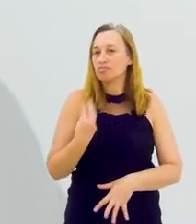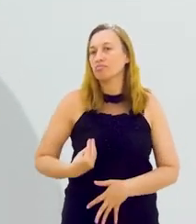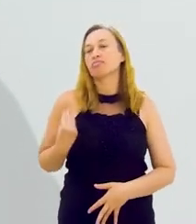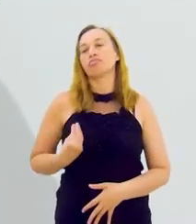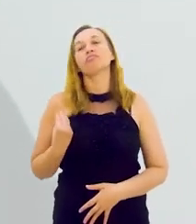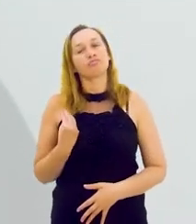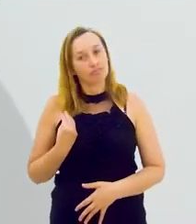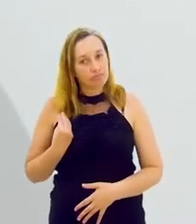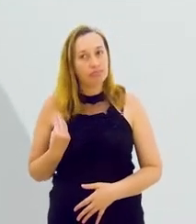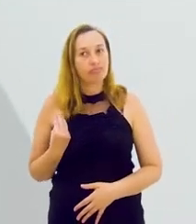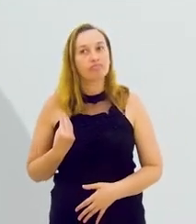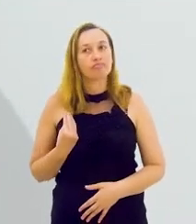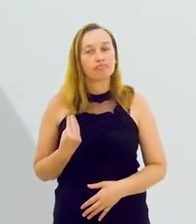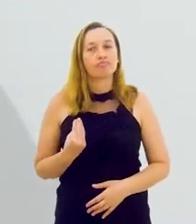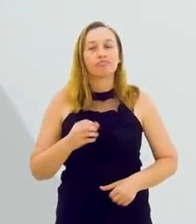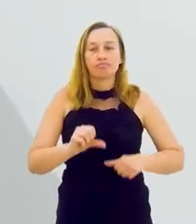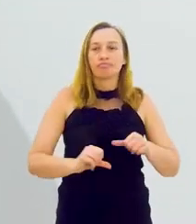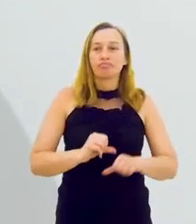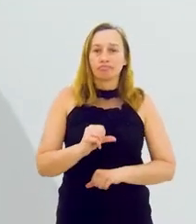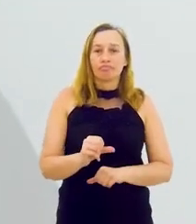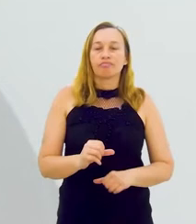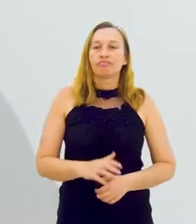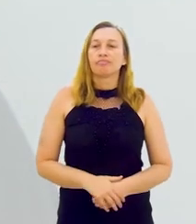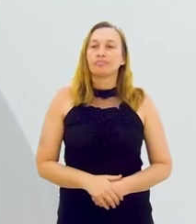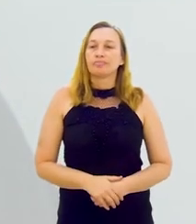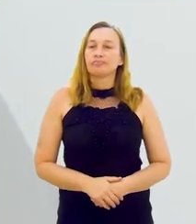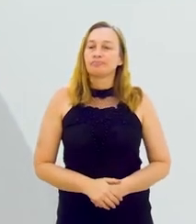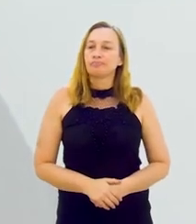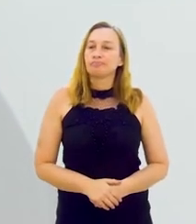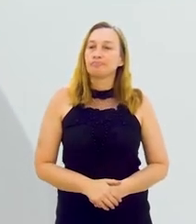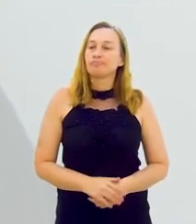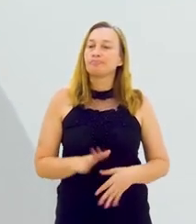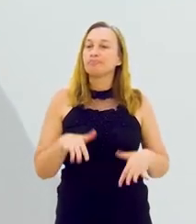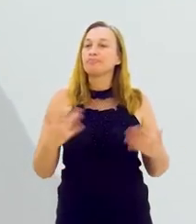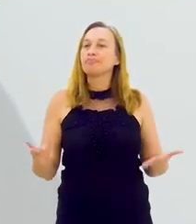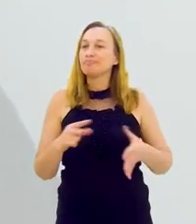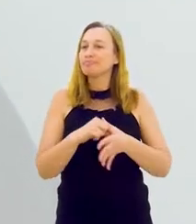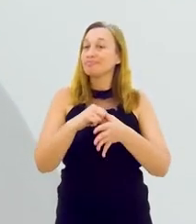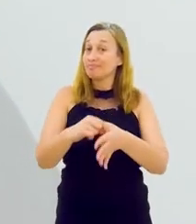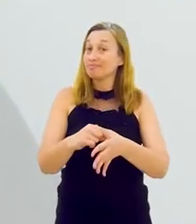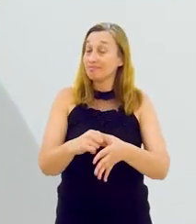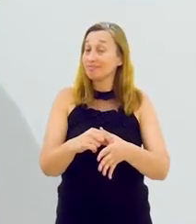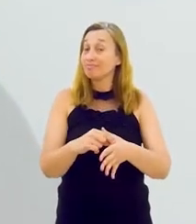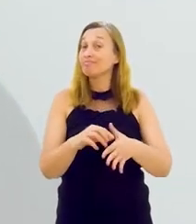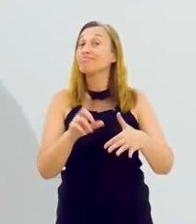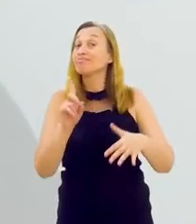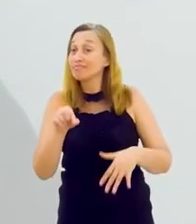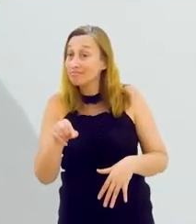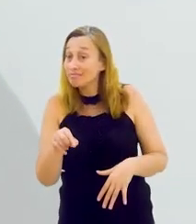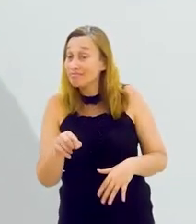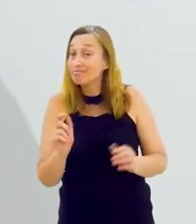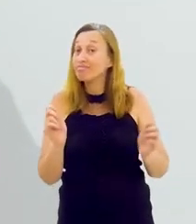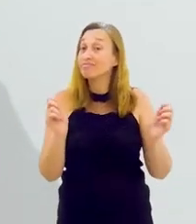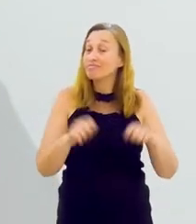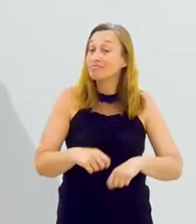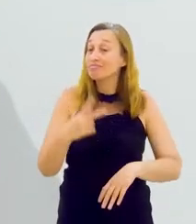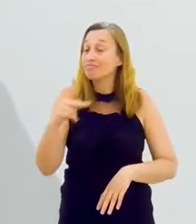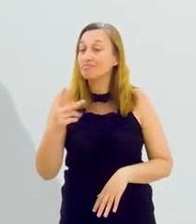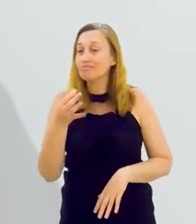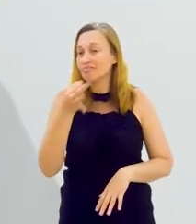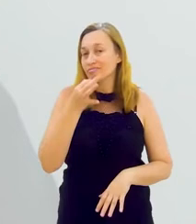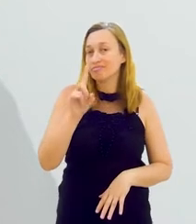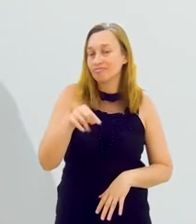tudo que a gente está vivendo nesse momento de intensa transição e transformação. Que liderança 4.0 é essa? E que